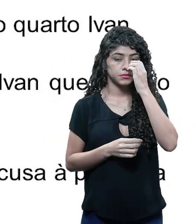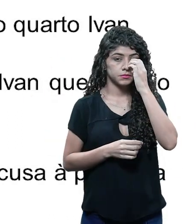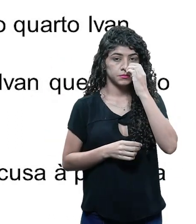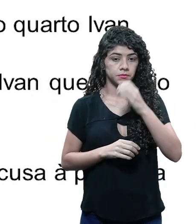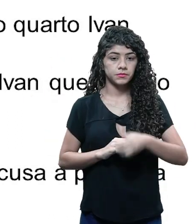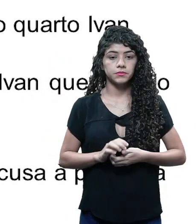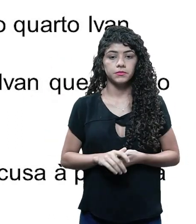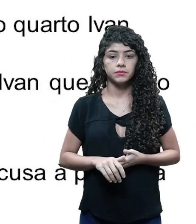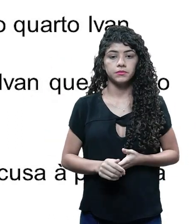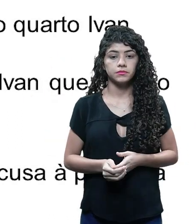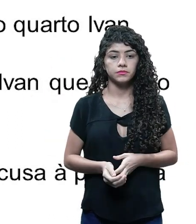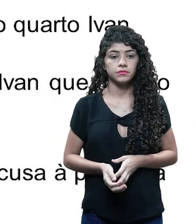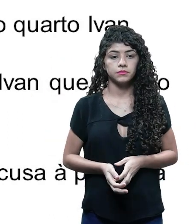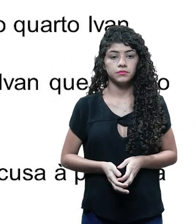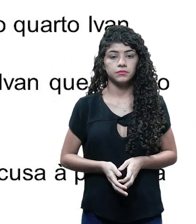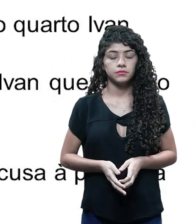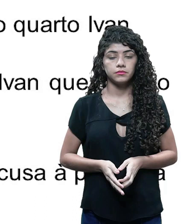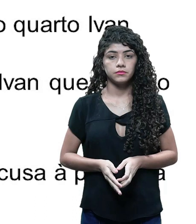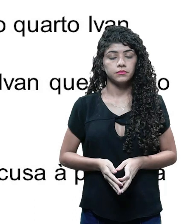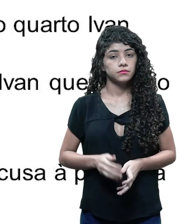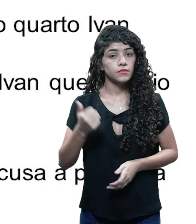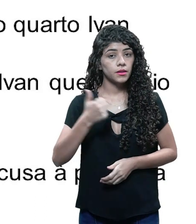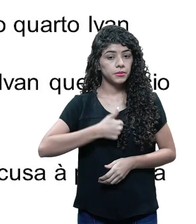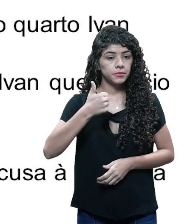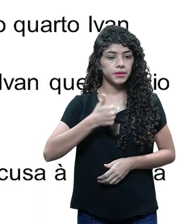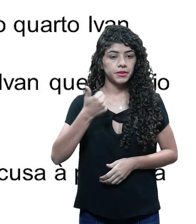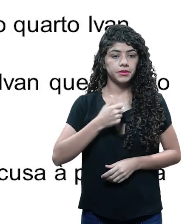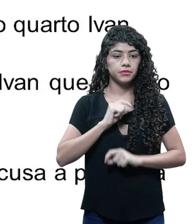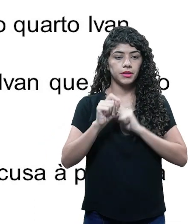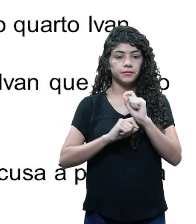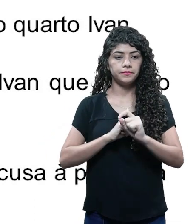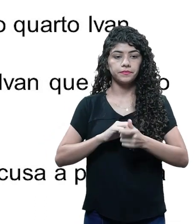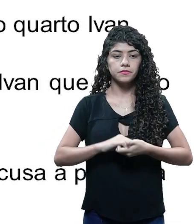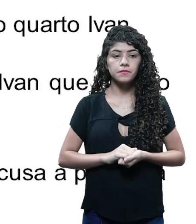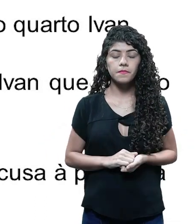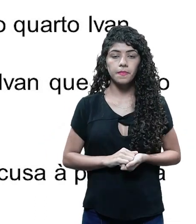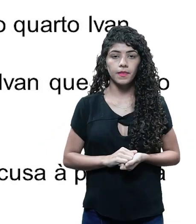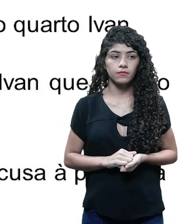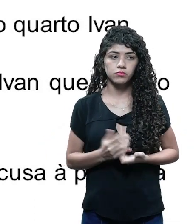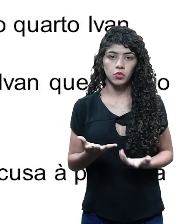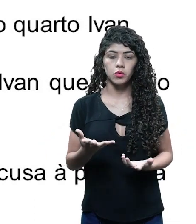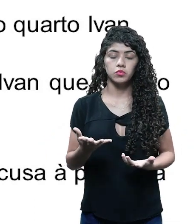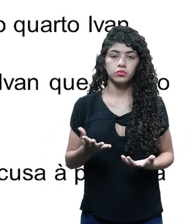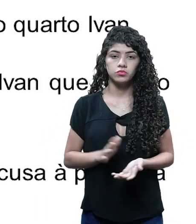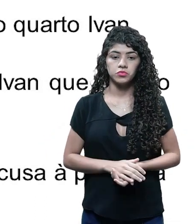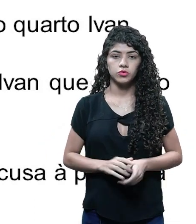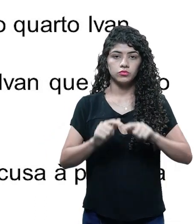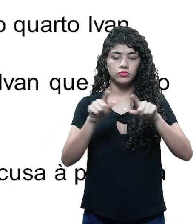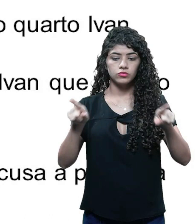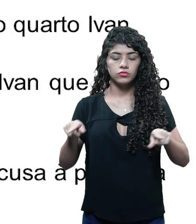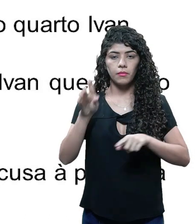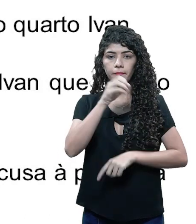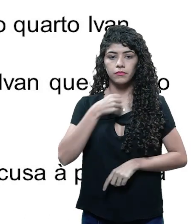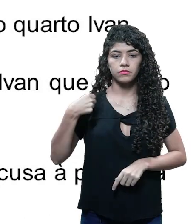Beto Bram e Renato Siasca. A primeira cena, primeira cena, num bar da periferia,